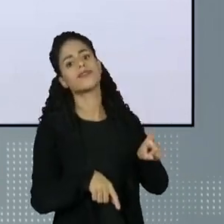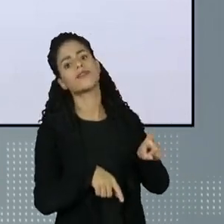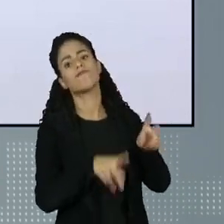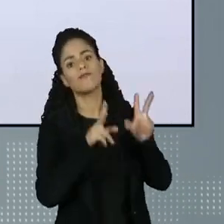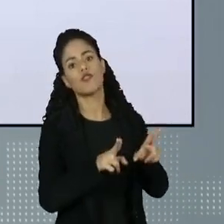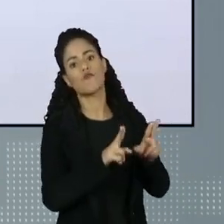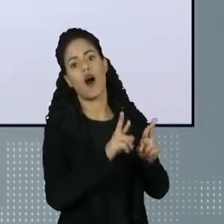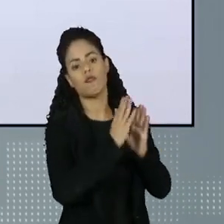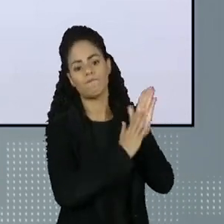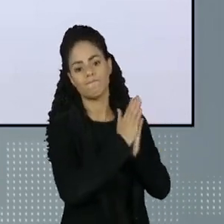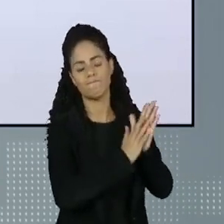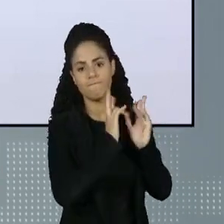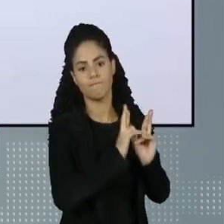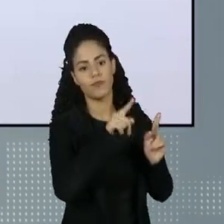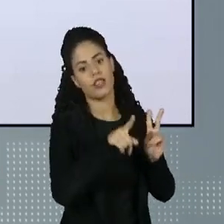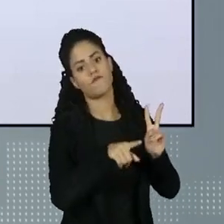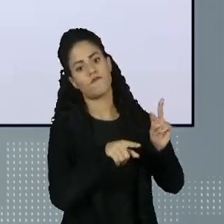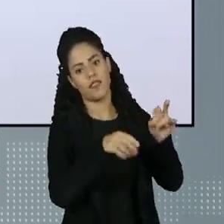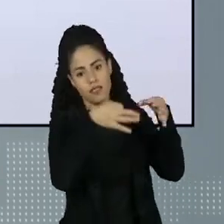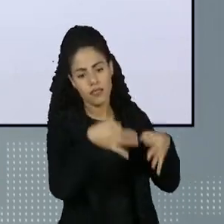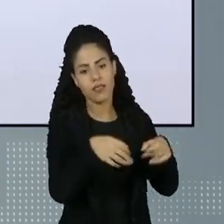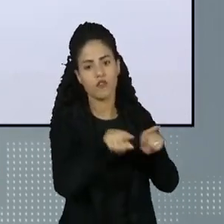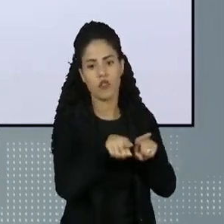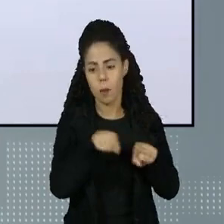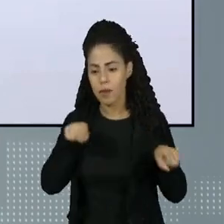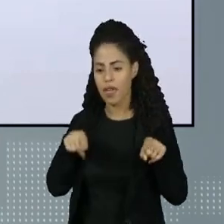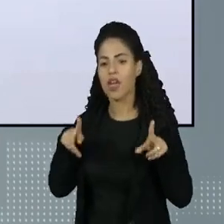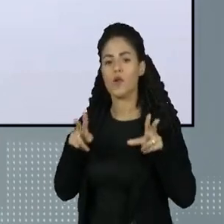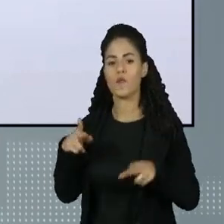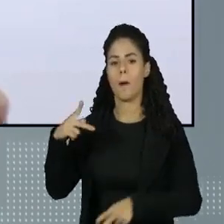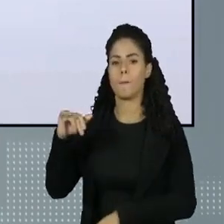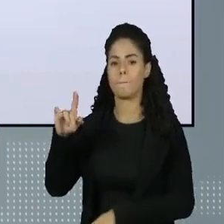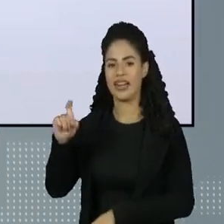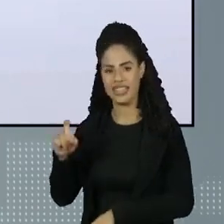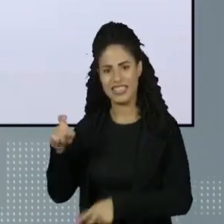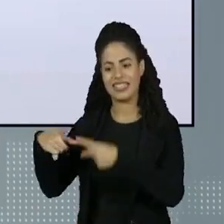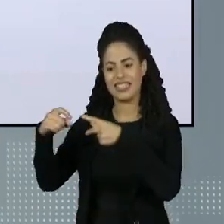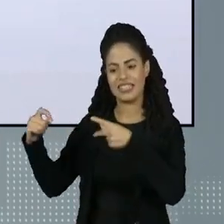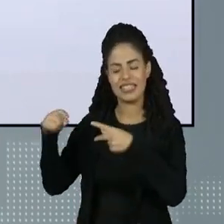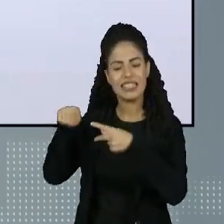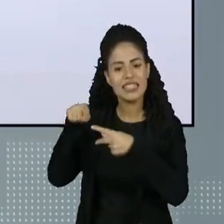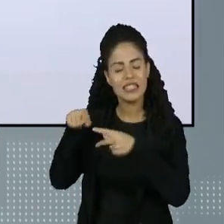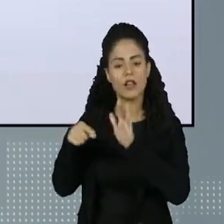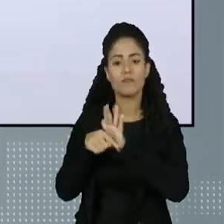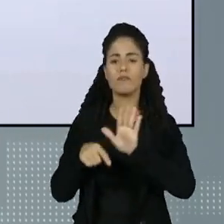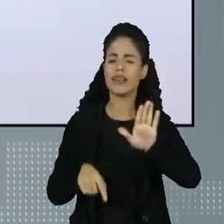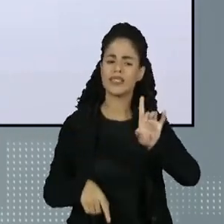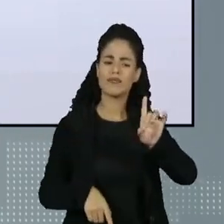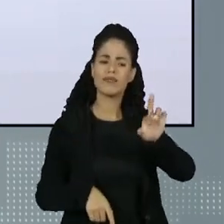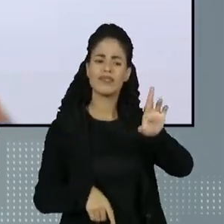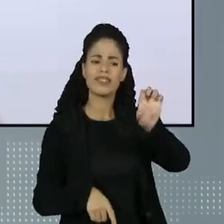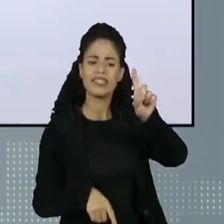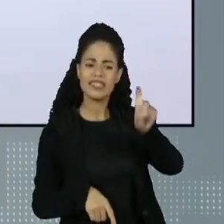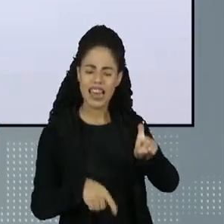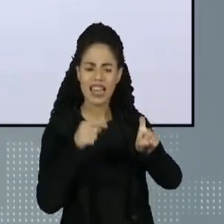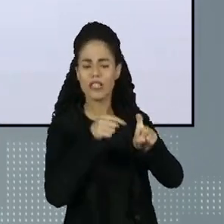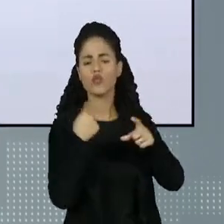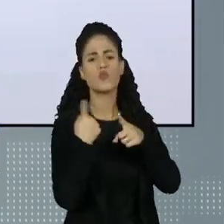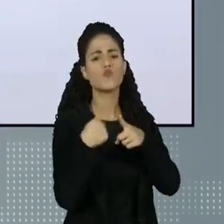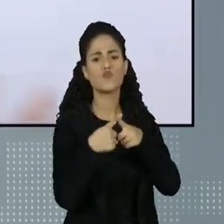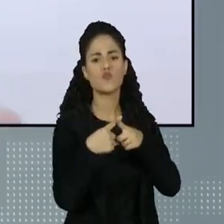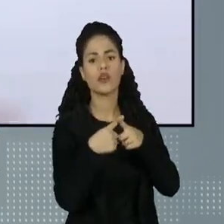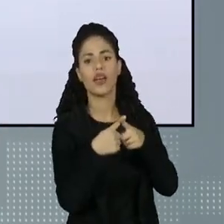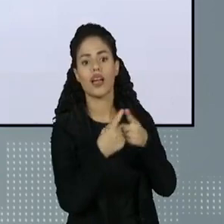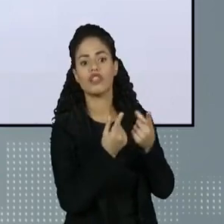e hoje é utilizado por praticamente todo mundo, qualquer tipo de negócio. O DREX acho que dá um passo realmente adiante, principalmente que a está falando